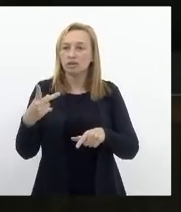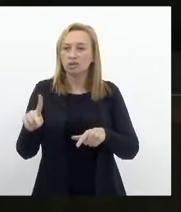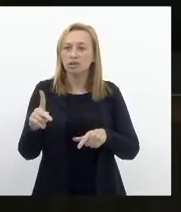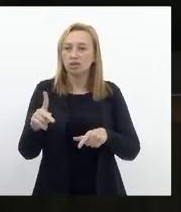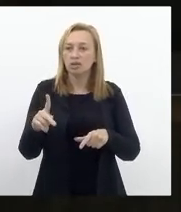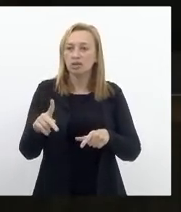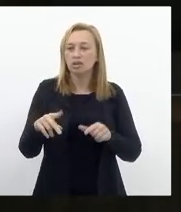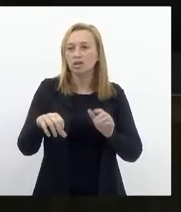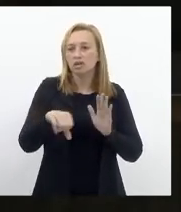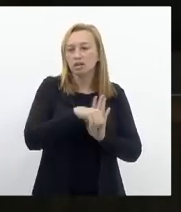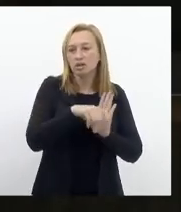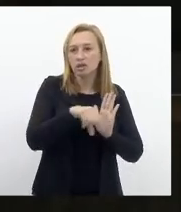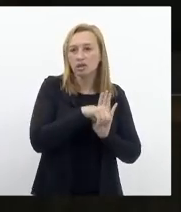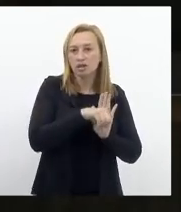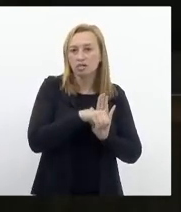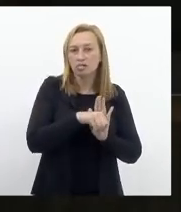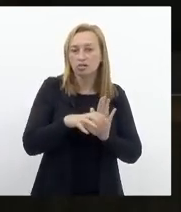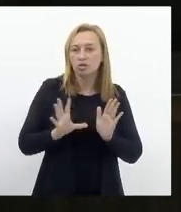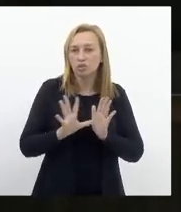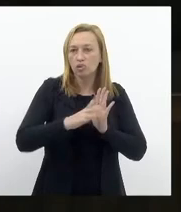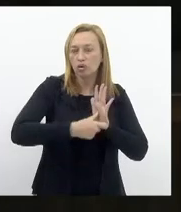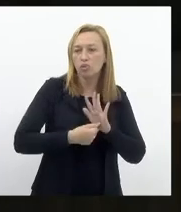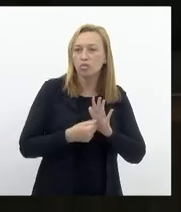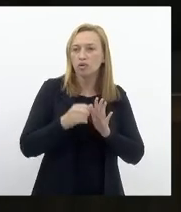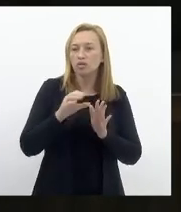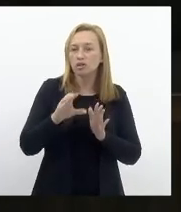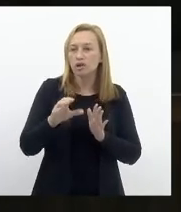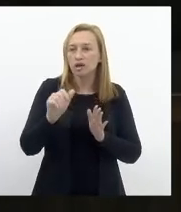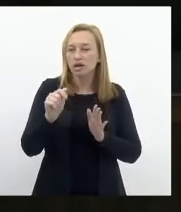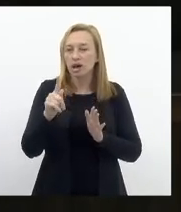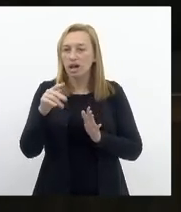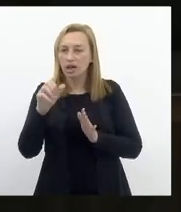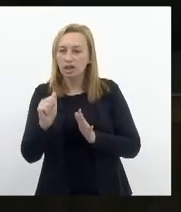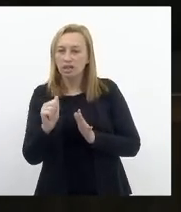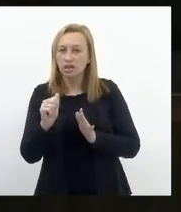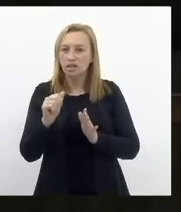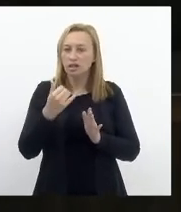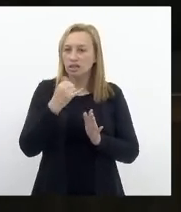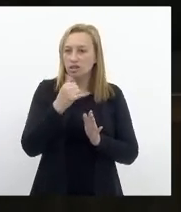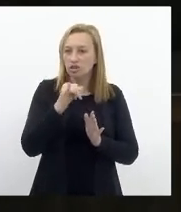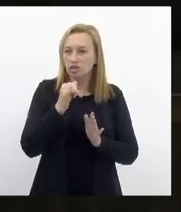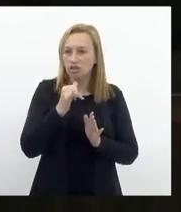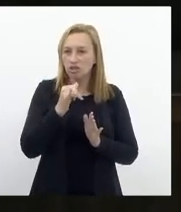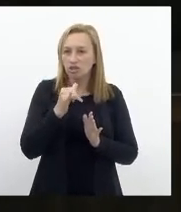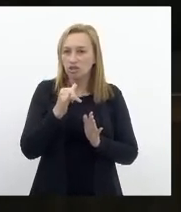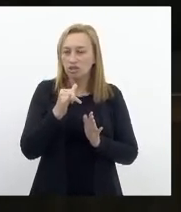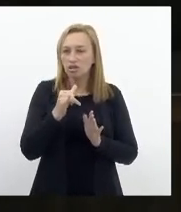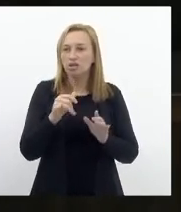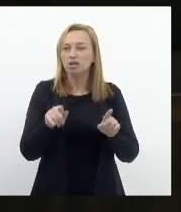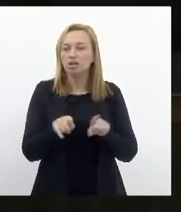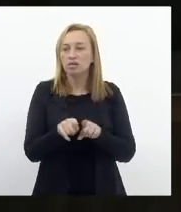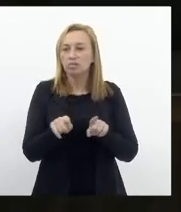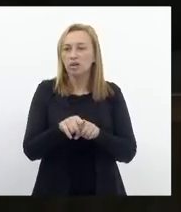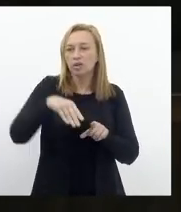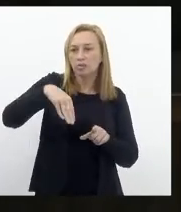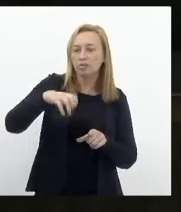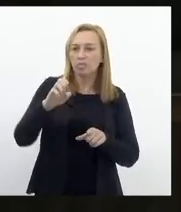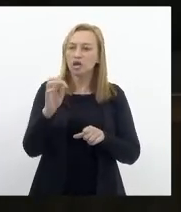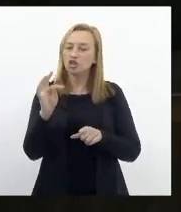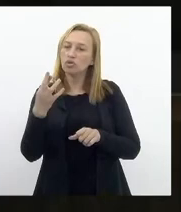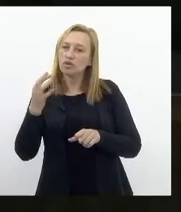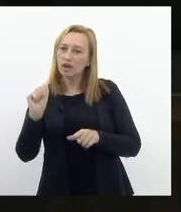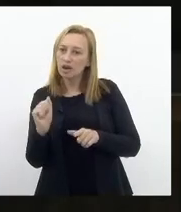furto de cabos de energia destinados aos modais de transportes ferroviários e metroviários e das